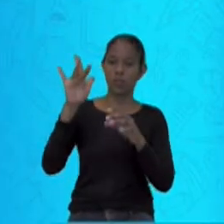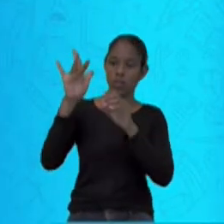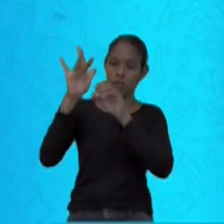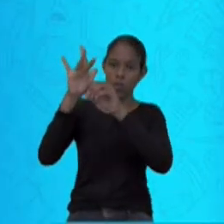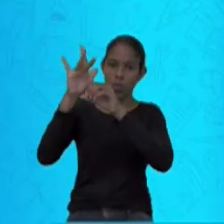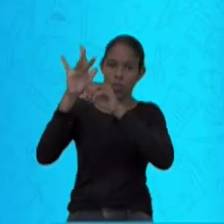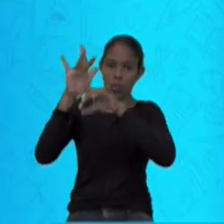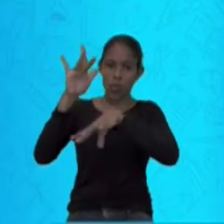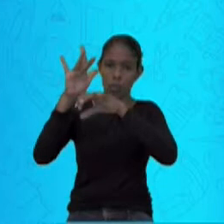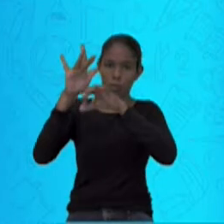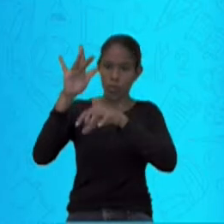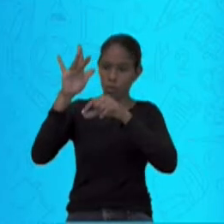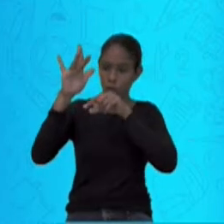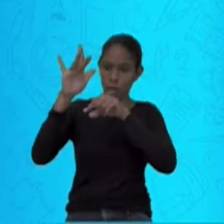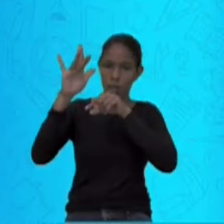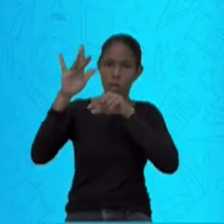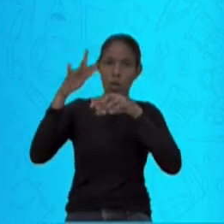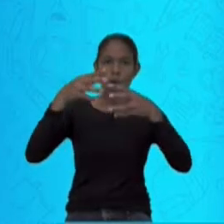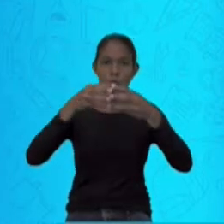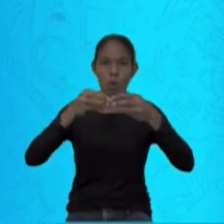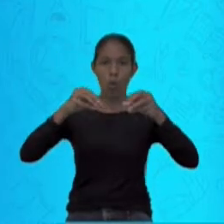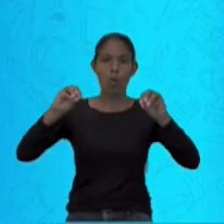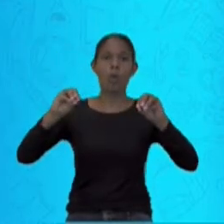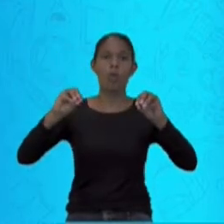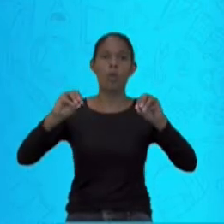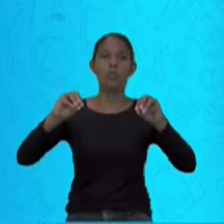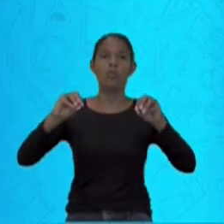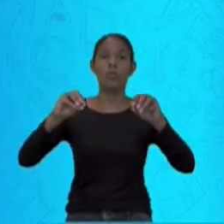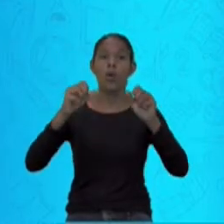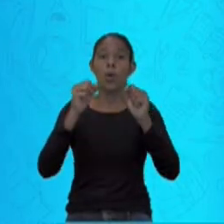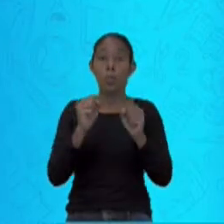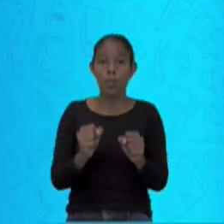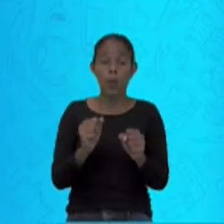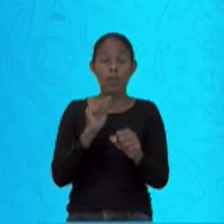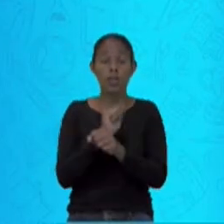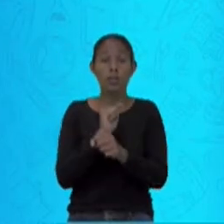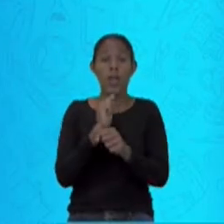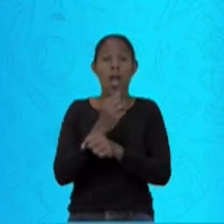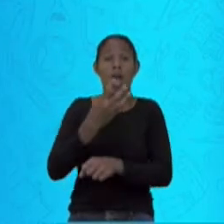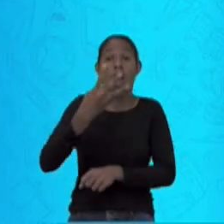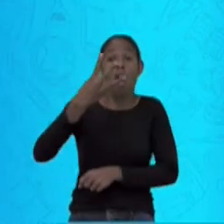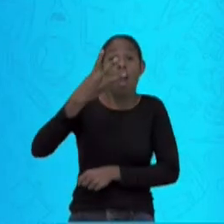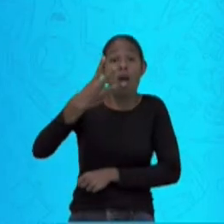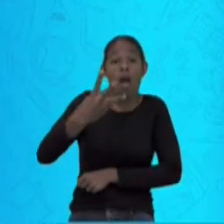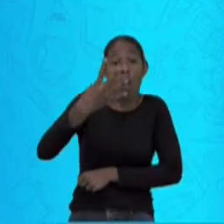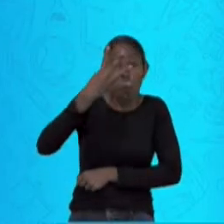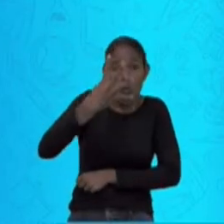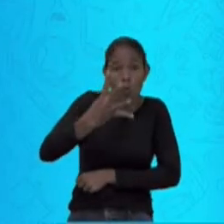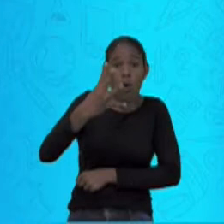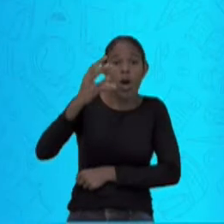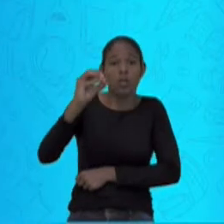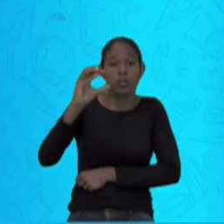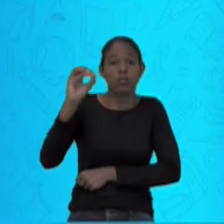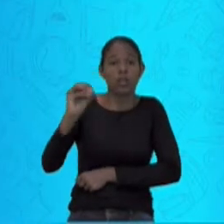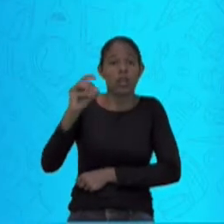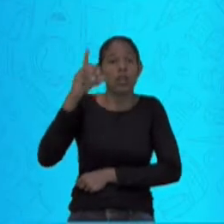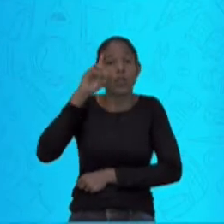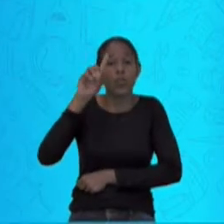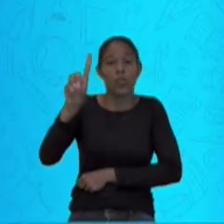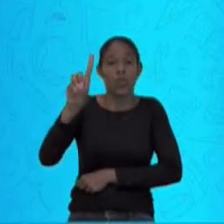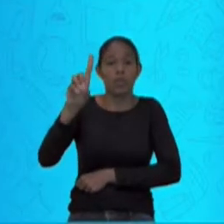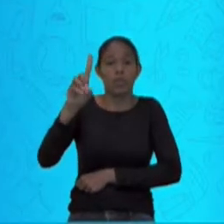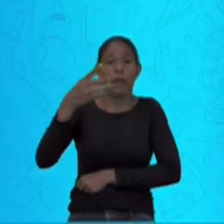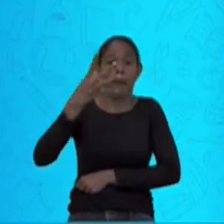esperando um pouco de água para eclodirem, e aqui o termo eclodir quer dizer romper. Lembra das fases?